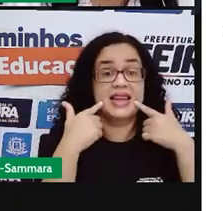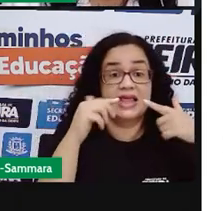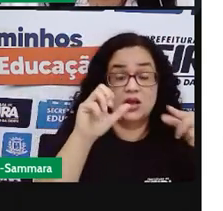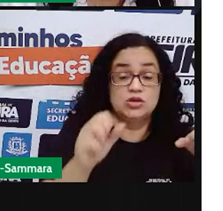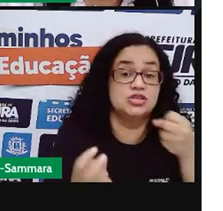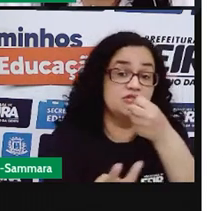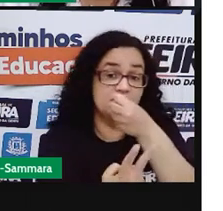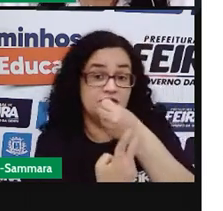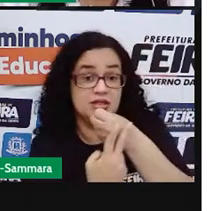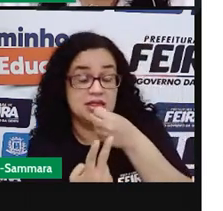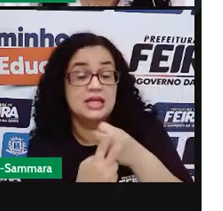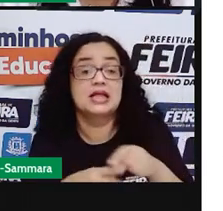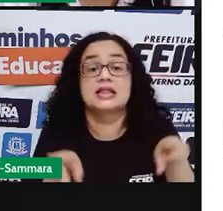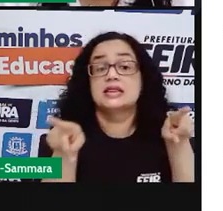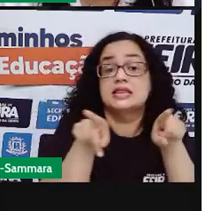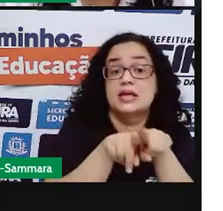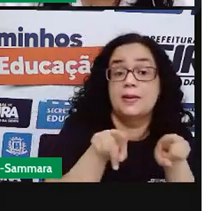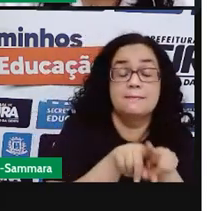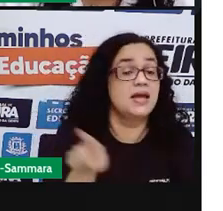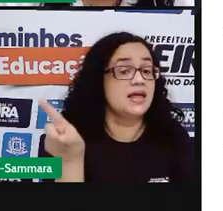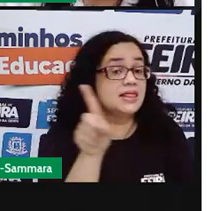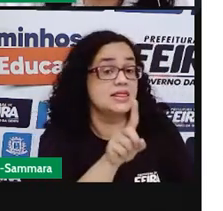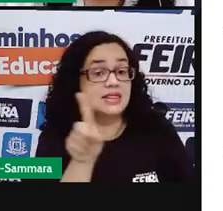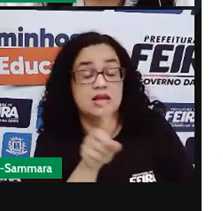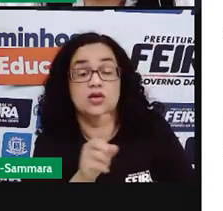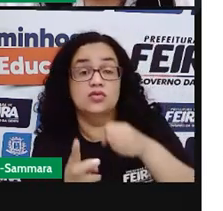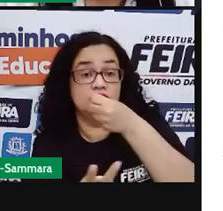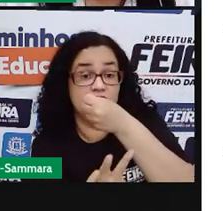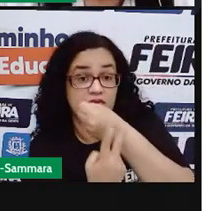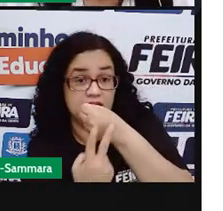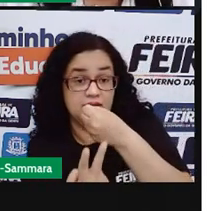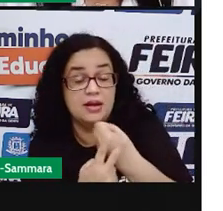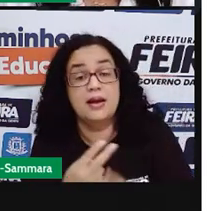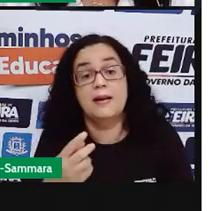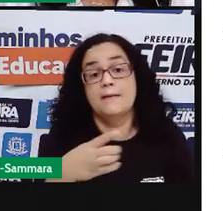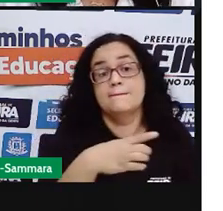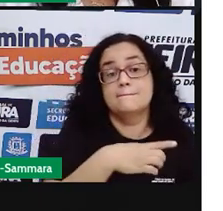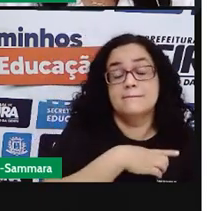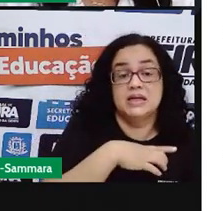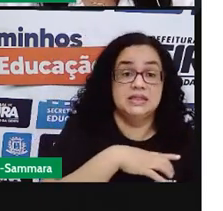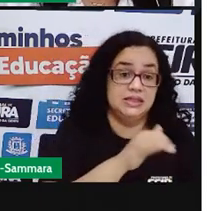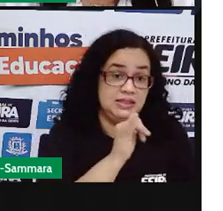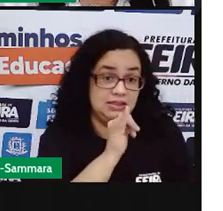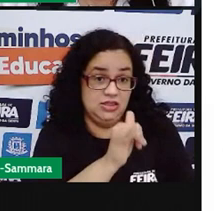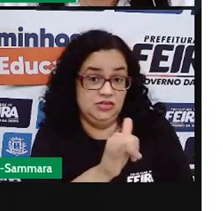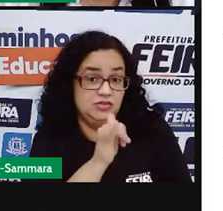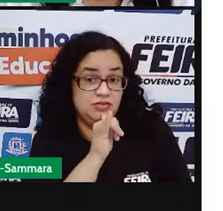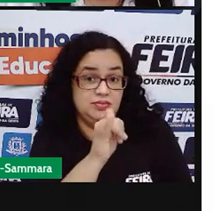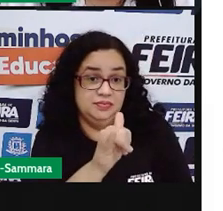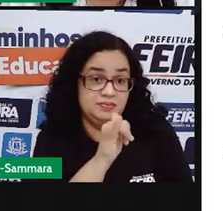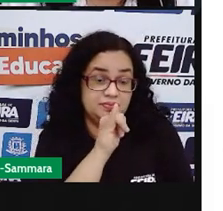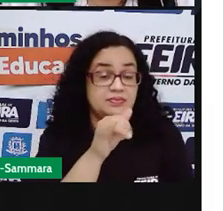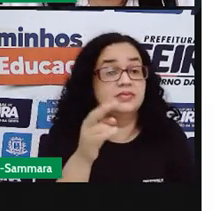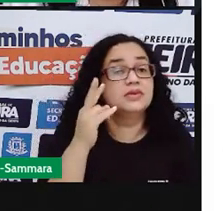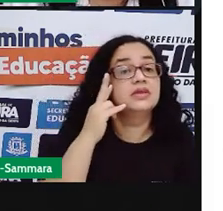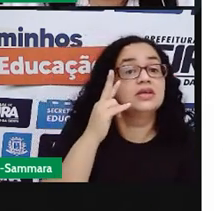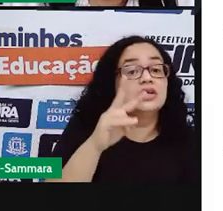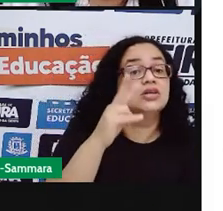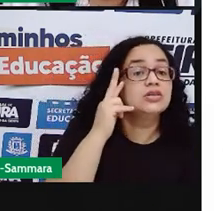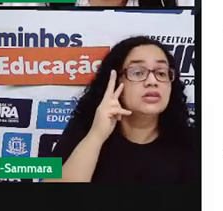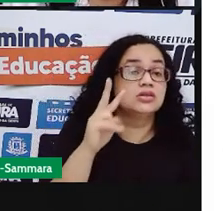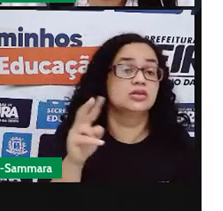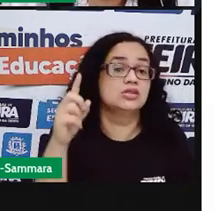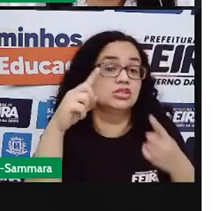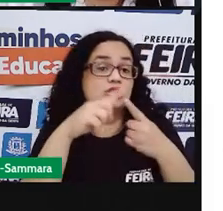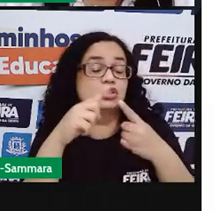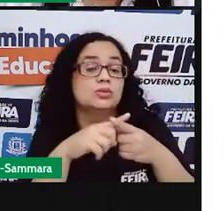verbal e a linguagem não verbal para transmitir a informação. Nós vemos esse tipo